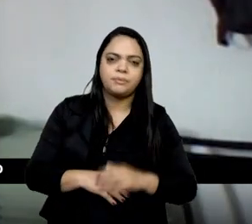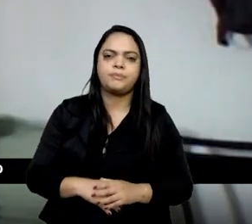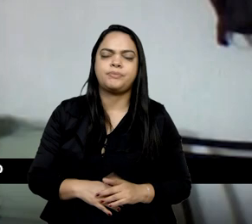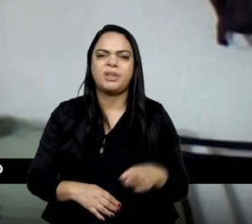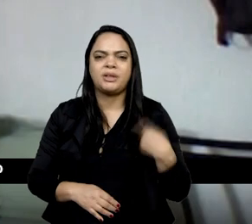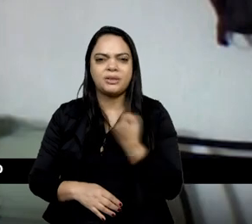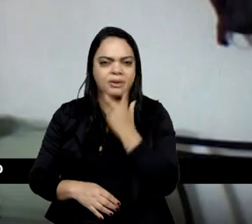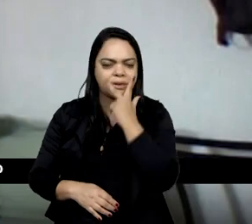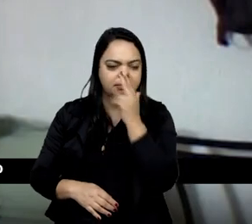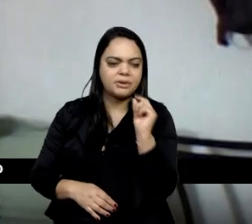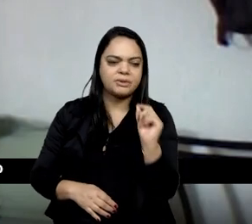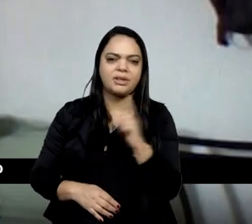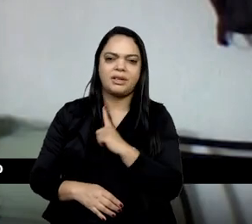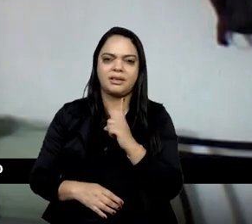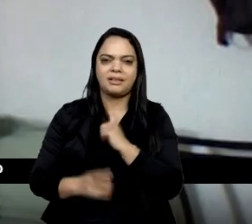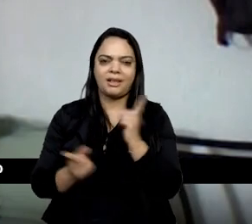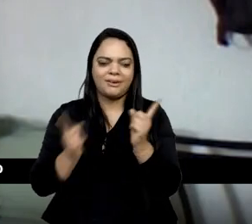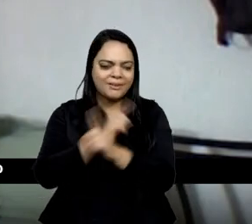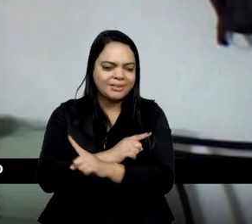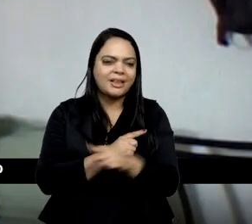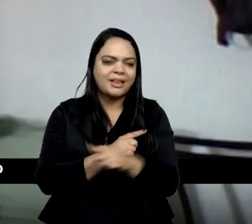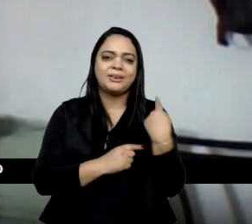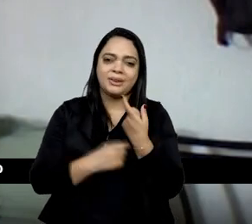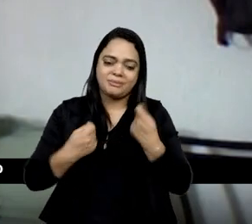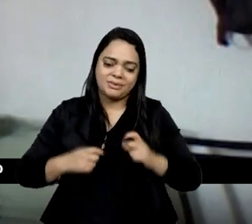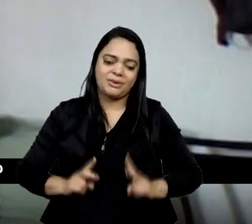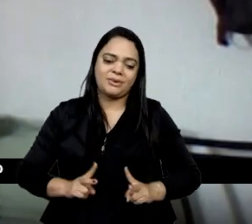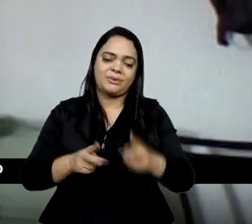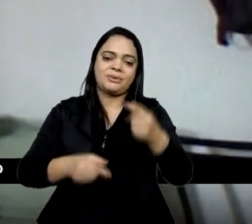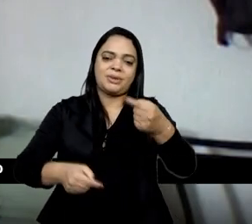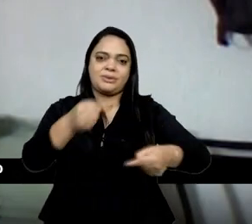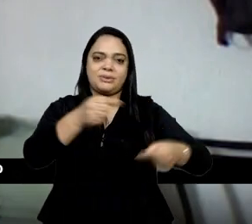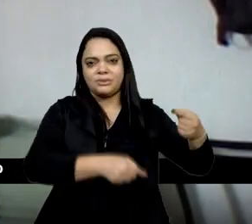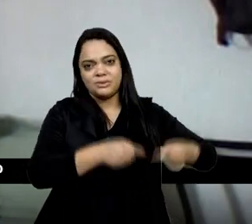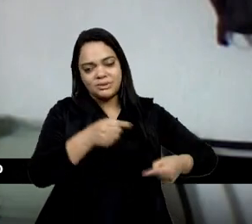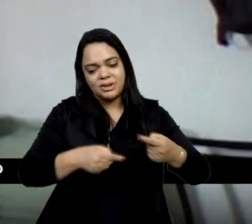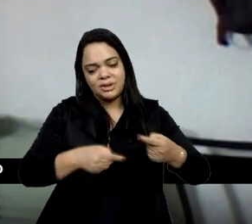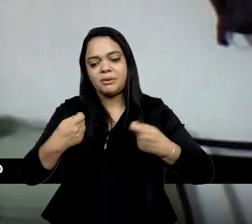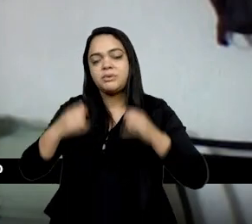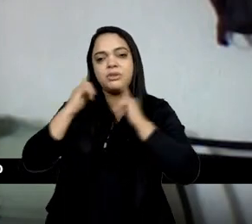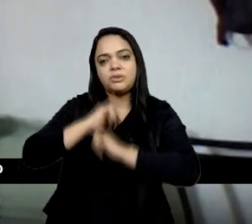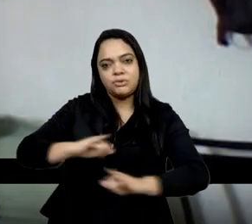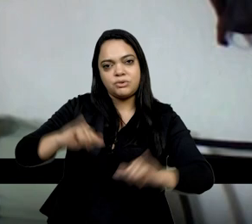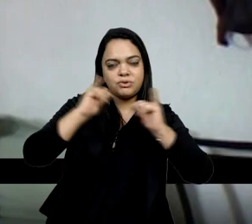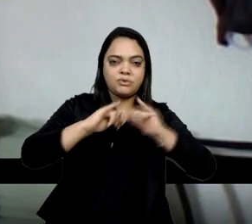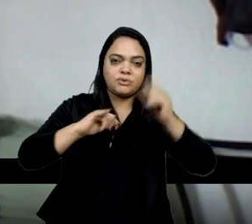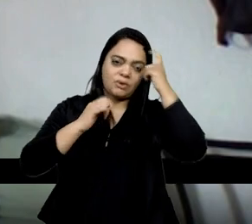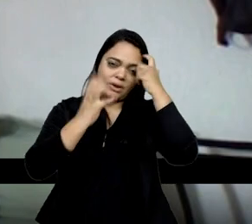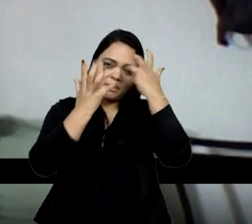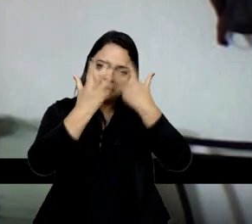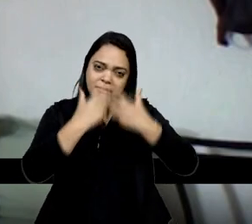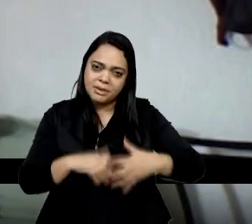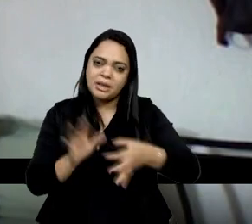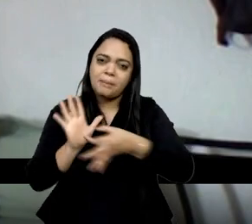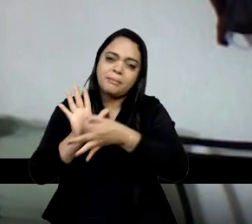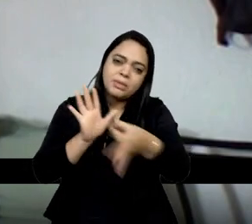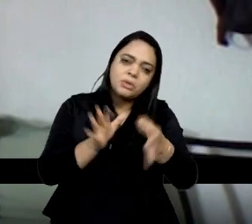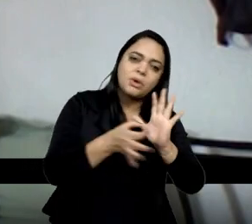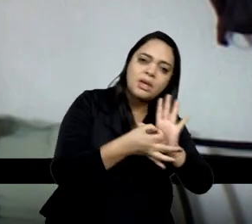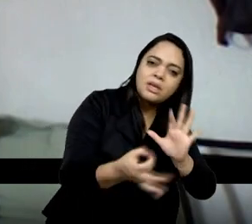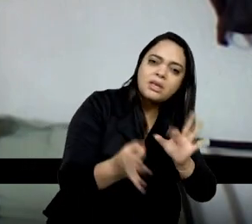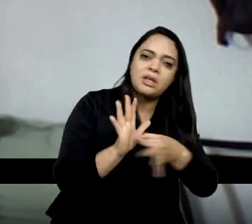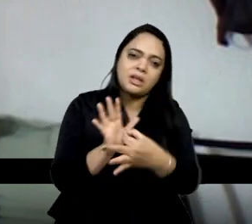discussão, né? E a gente tem que continuar a promover a divulgação de um pensamento crítico sobre essas